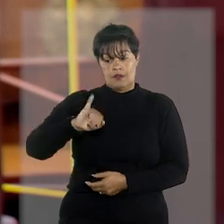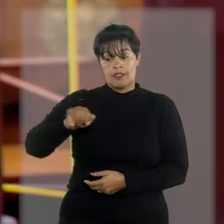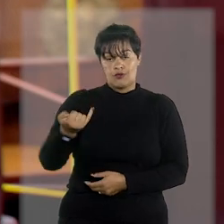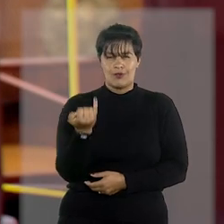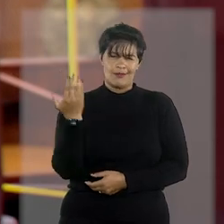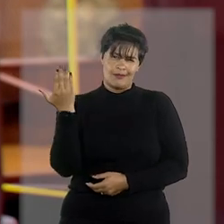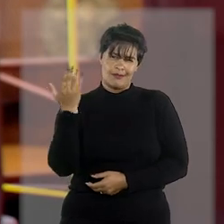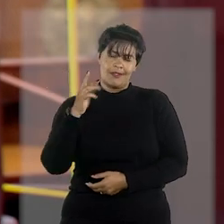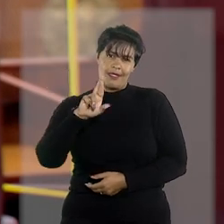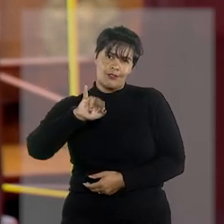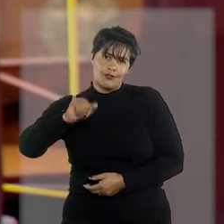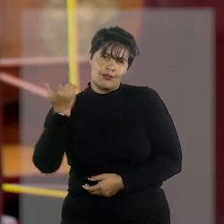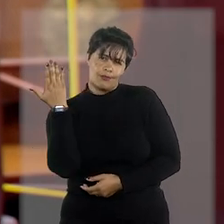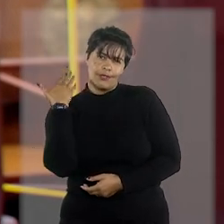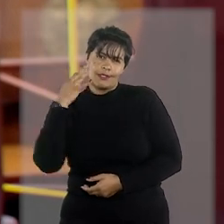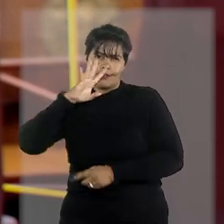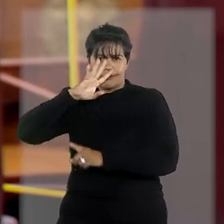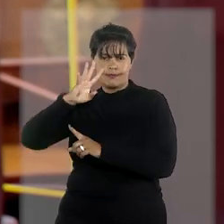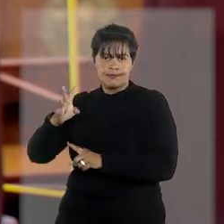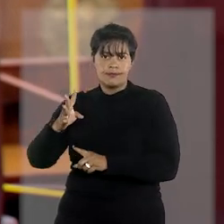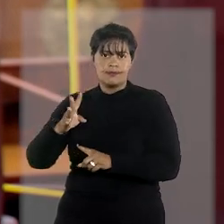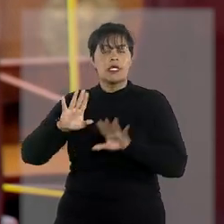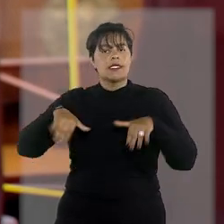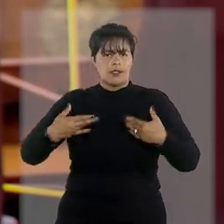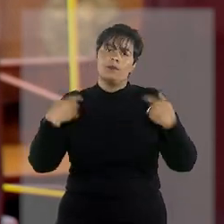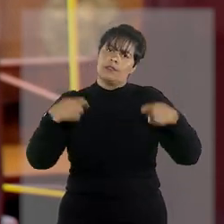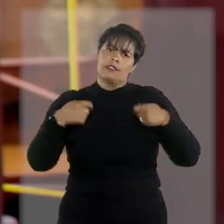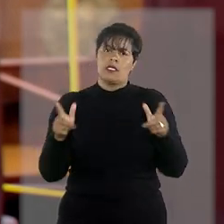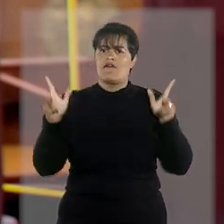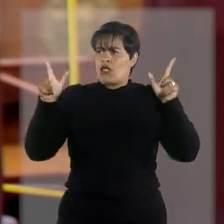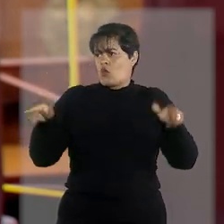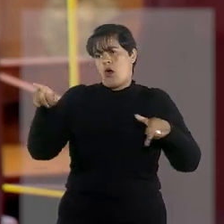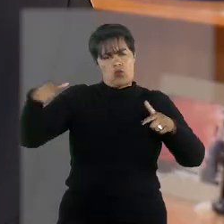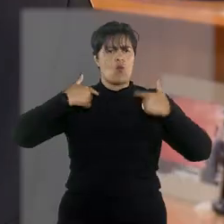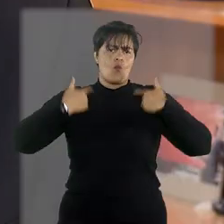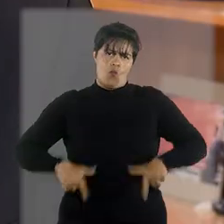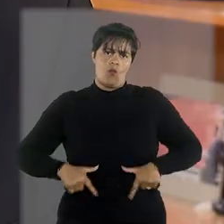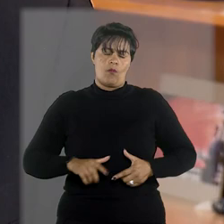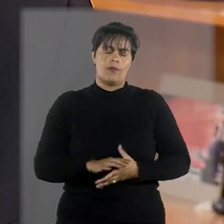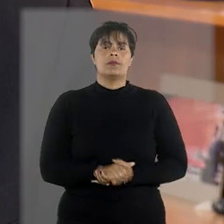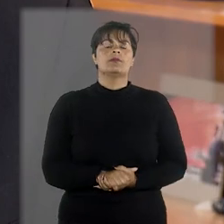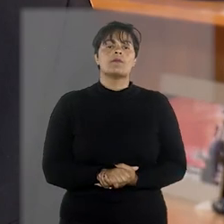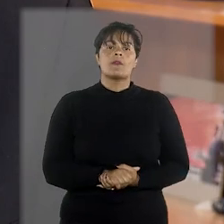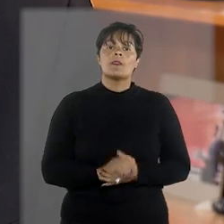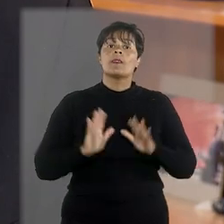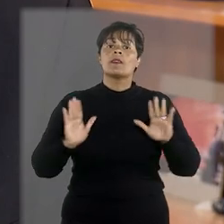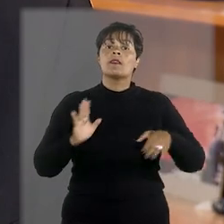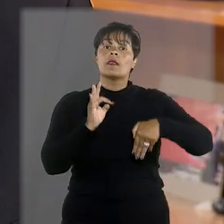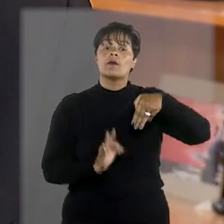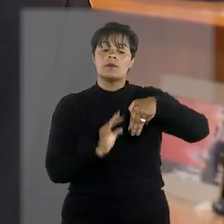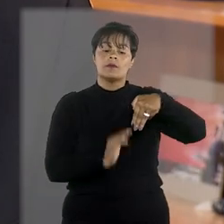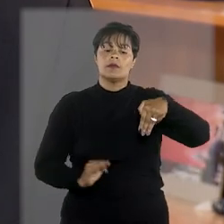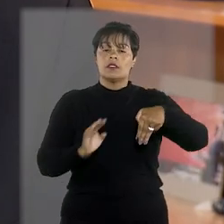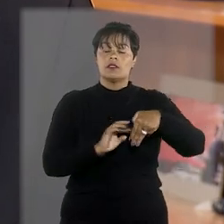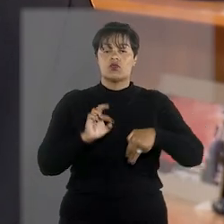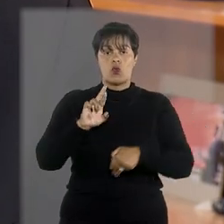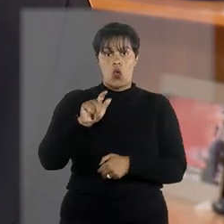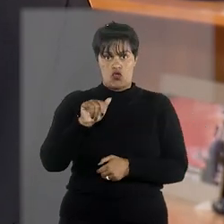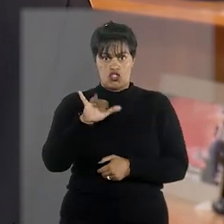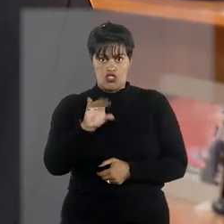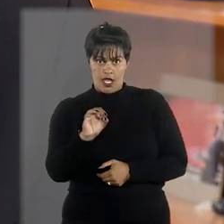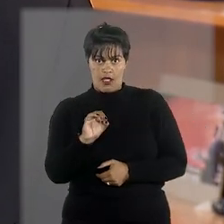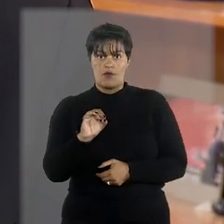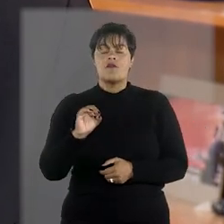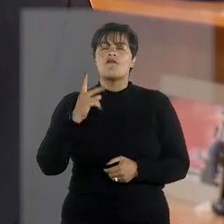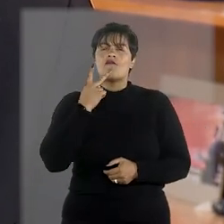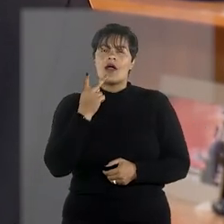Janeiro. E por isso, o habeas corpus também deveria ser estendido a Renan. Segundo o ministro Rogério Schiette Cruz, Renan da Penha também